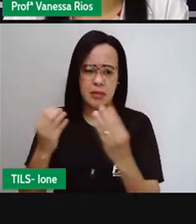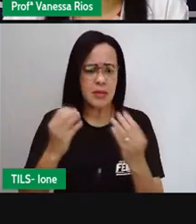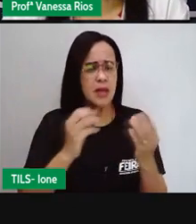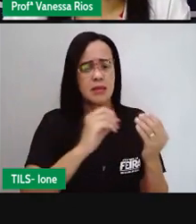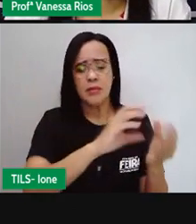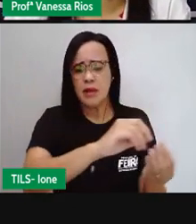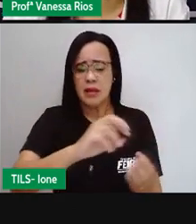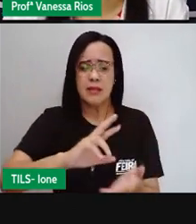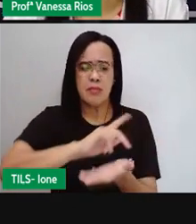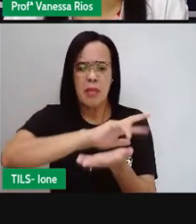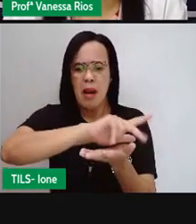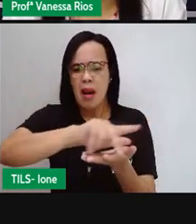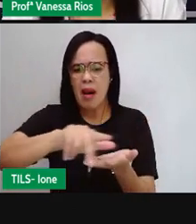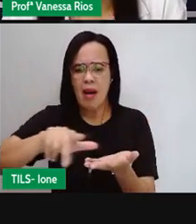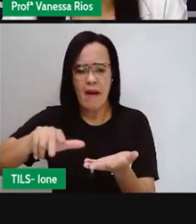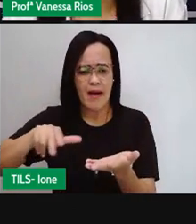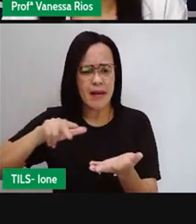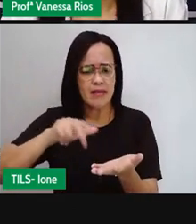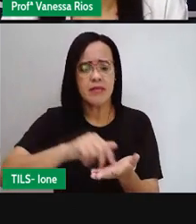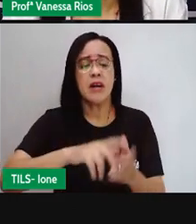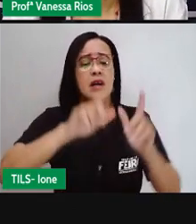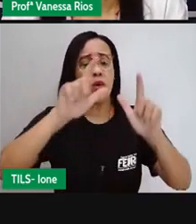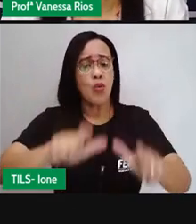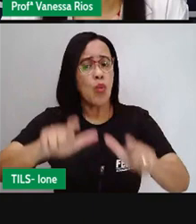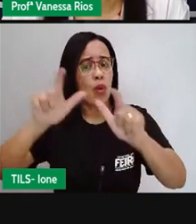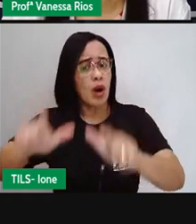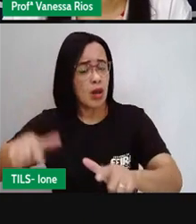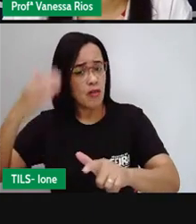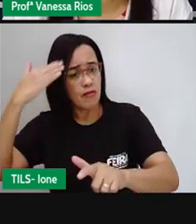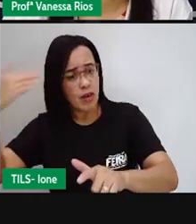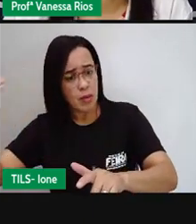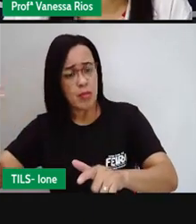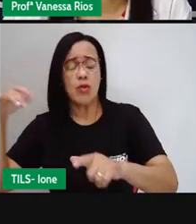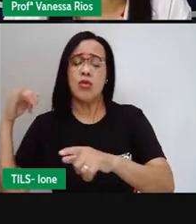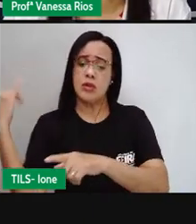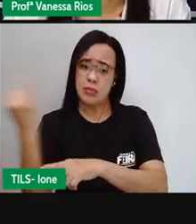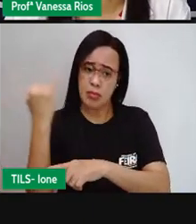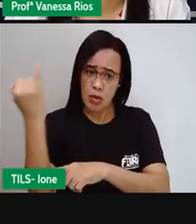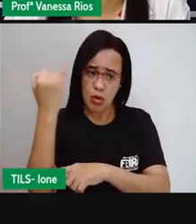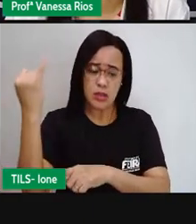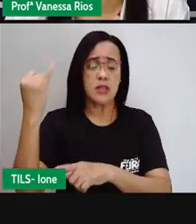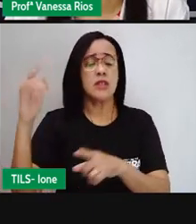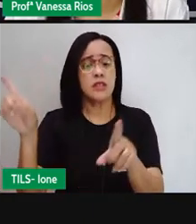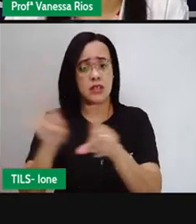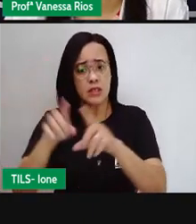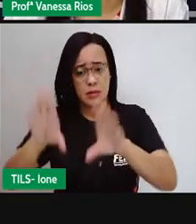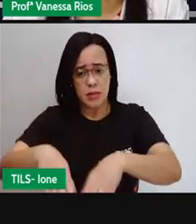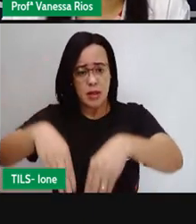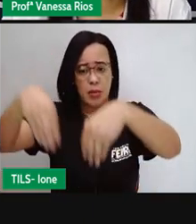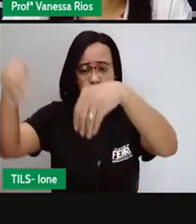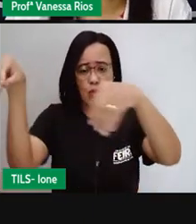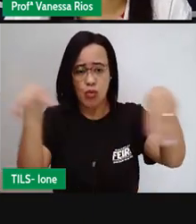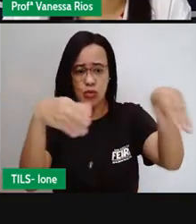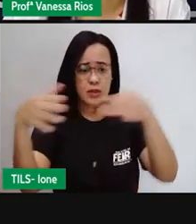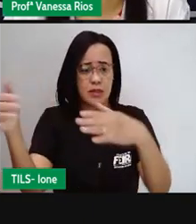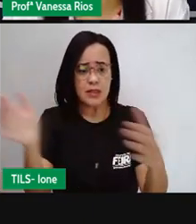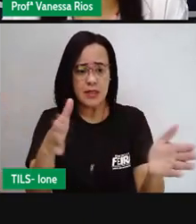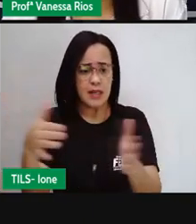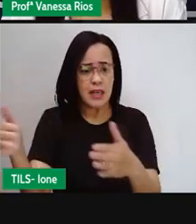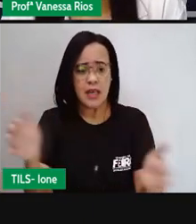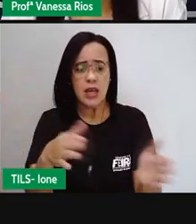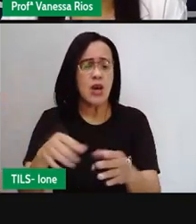cidade histórica com muitos museus e muitos outros lugares aí, considerados lugares bons, né? Para